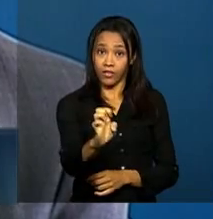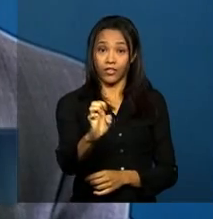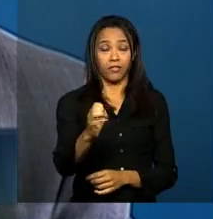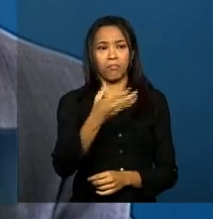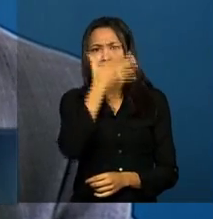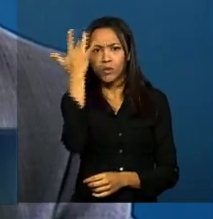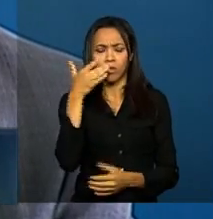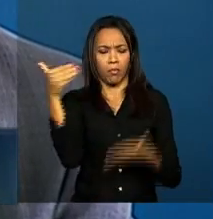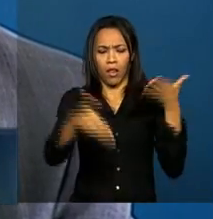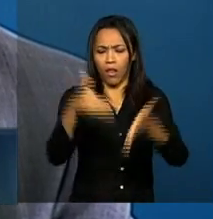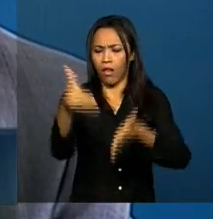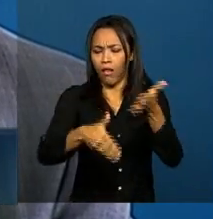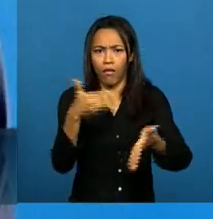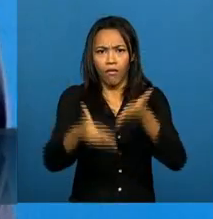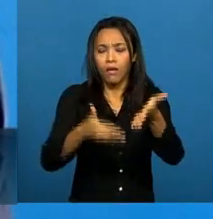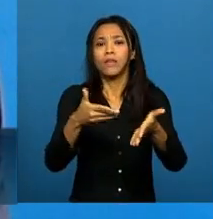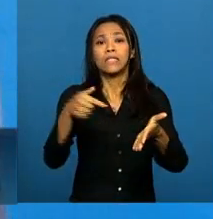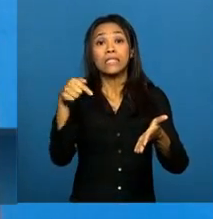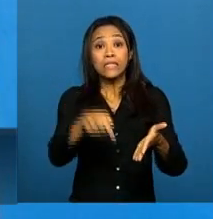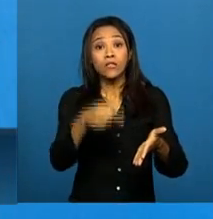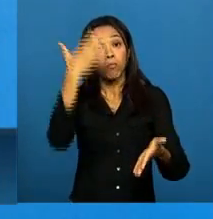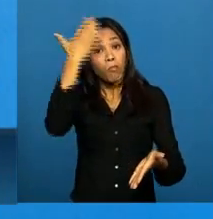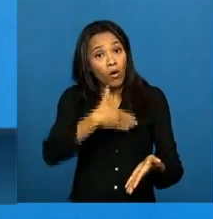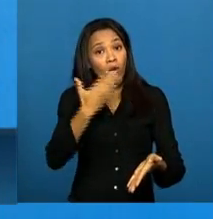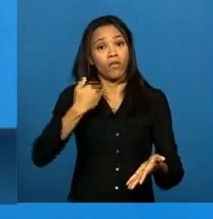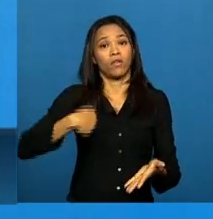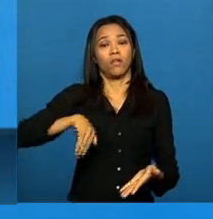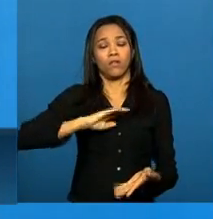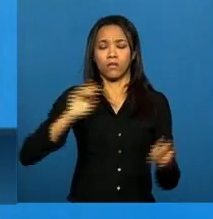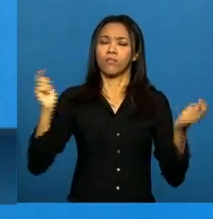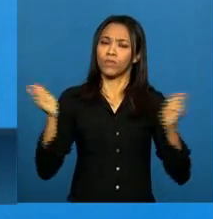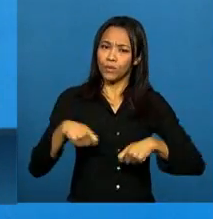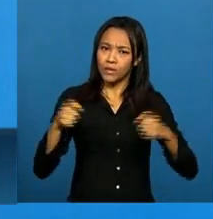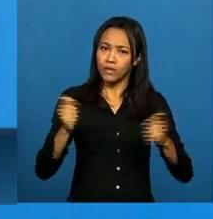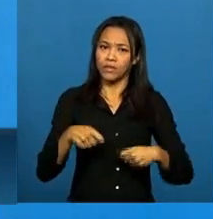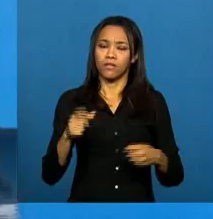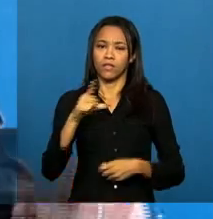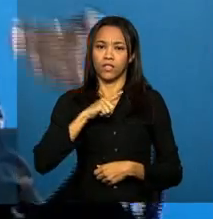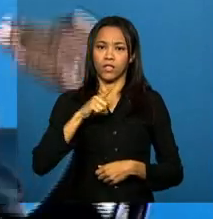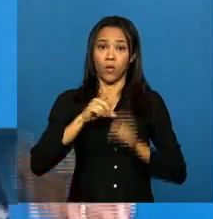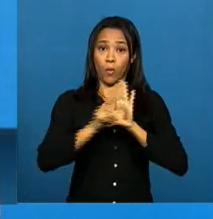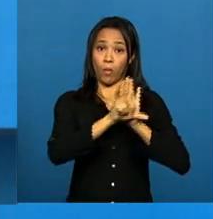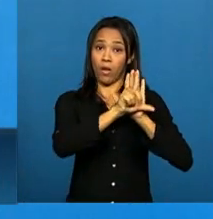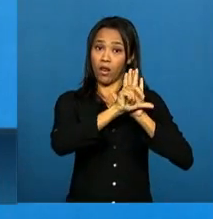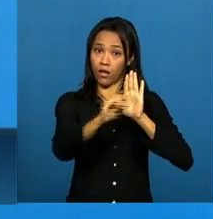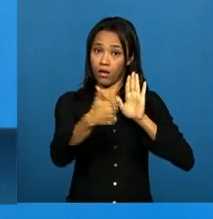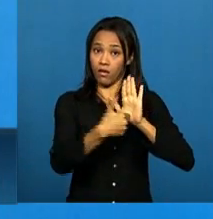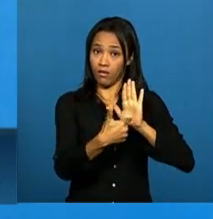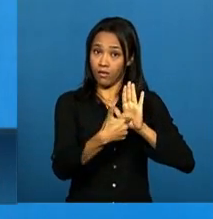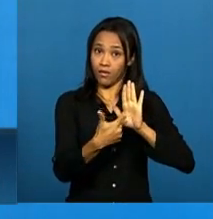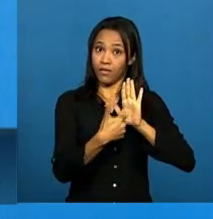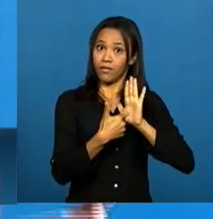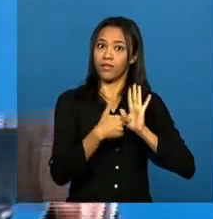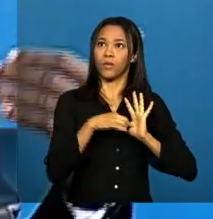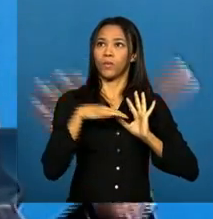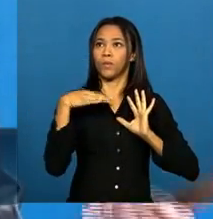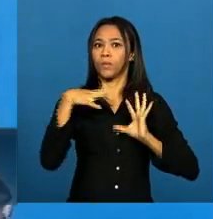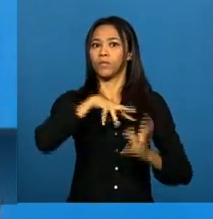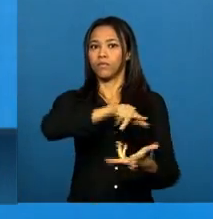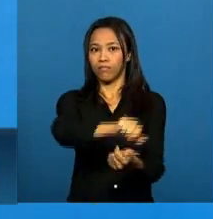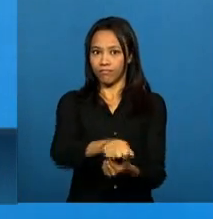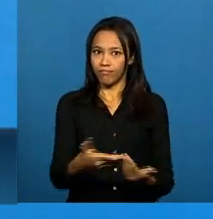fez com que nós fôssemos capazes de construir uma legislação que é vanguarda mundial, em que